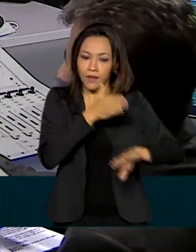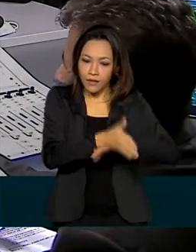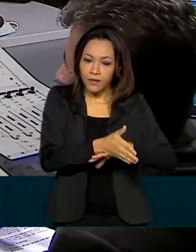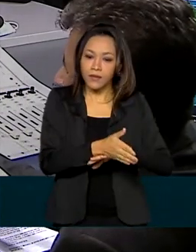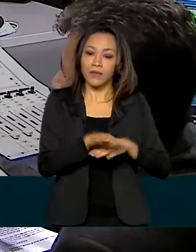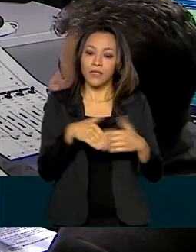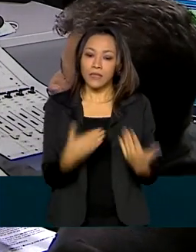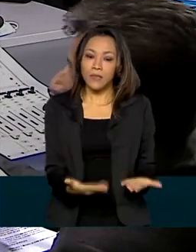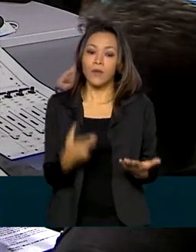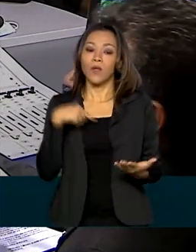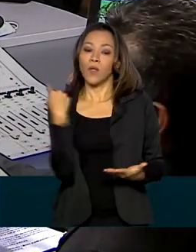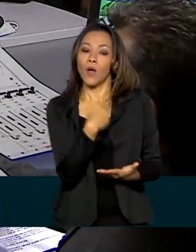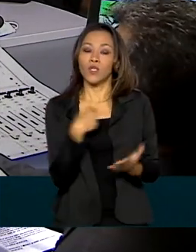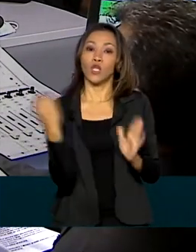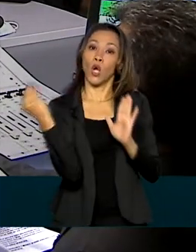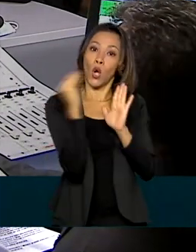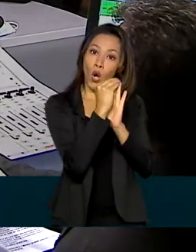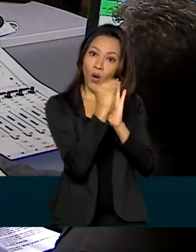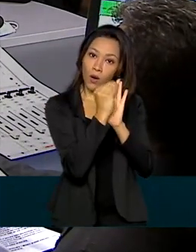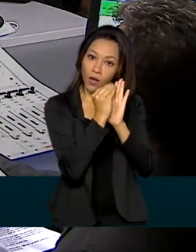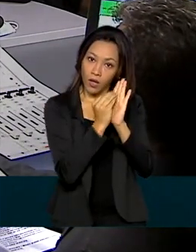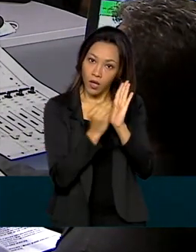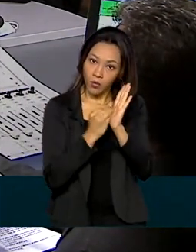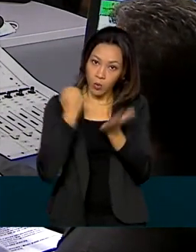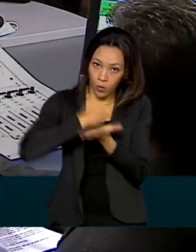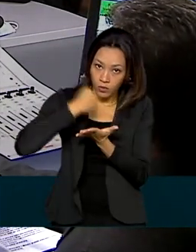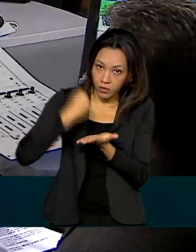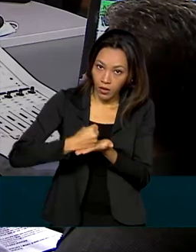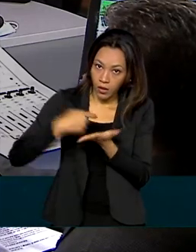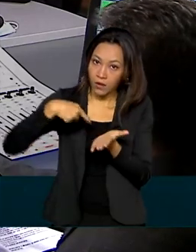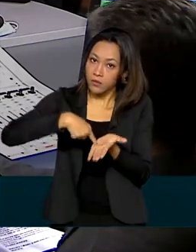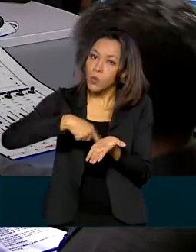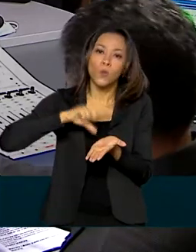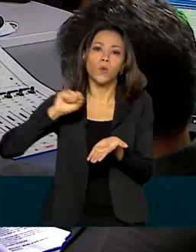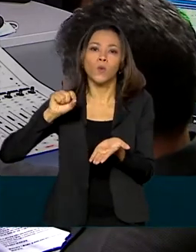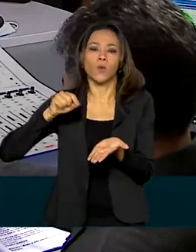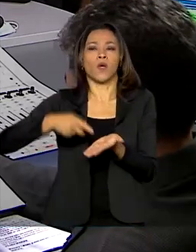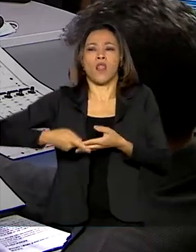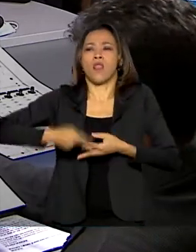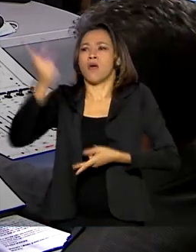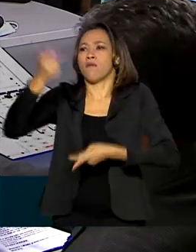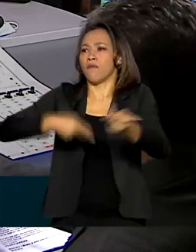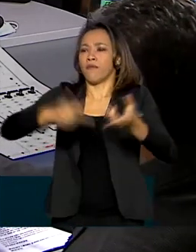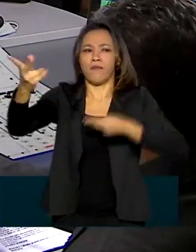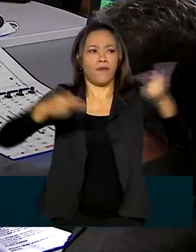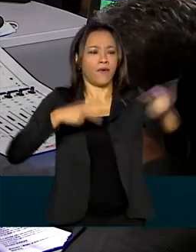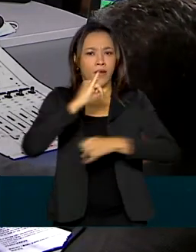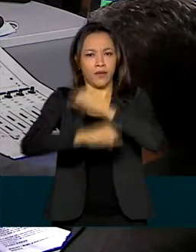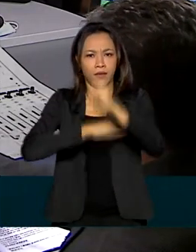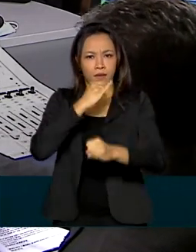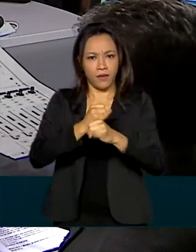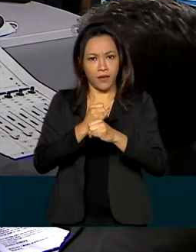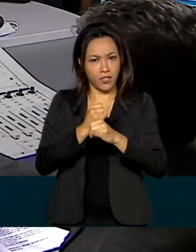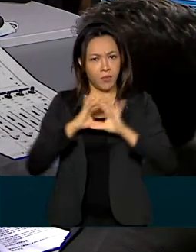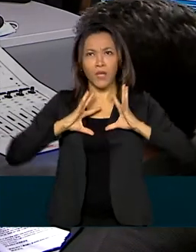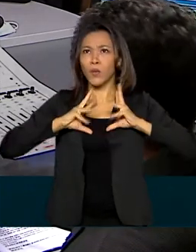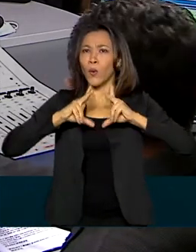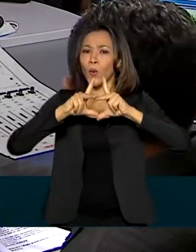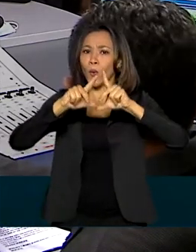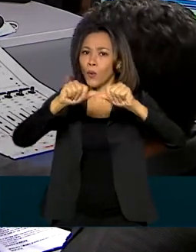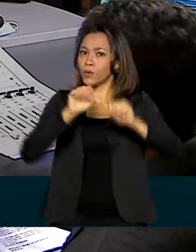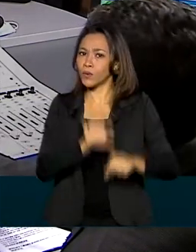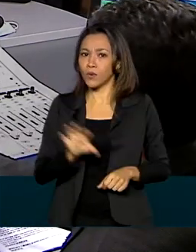colocamos nas obrigações, primeiro que a gente possa levar a internet para todas as localidades acima de 600